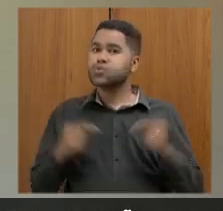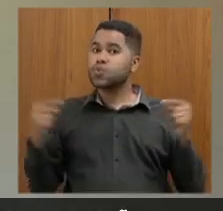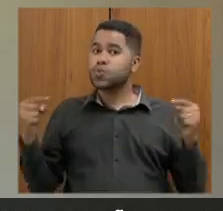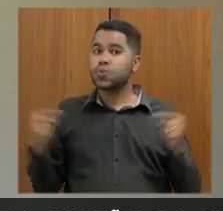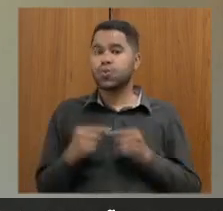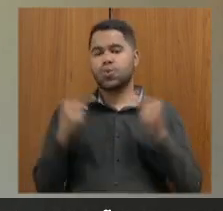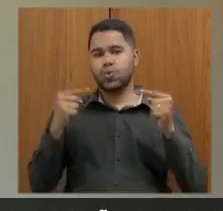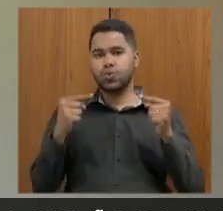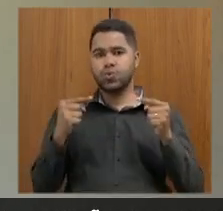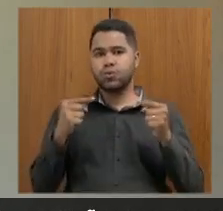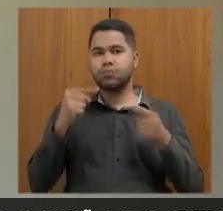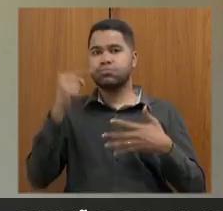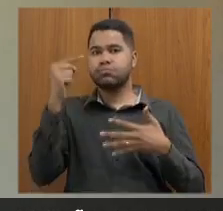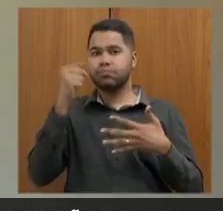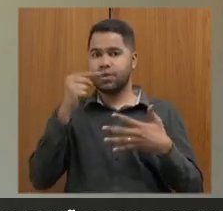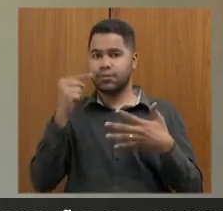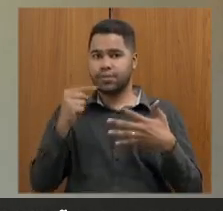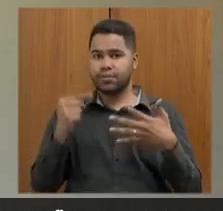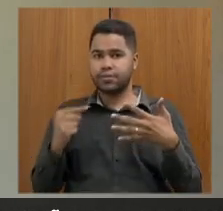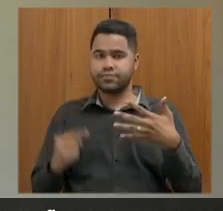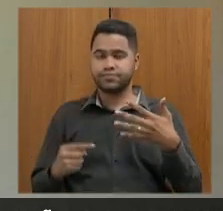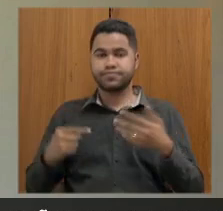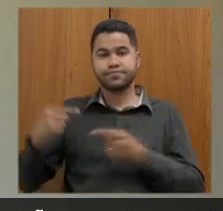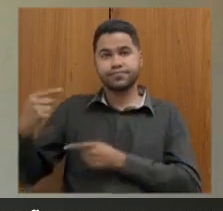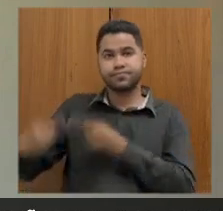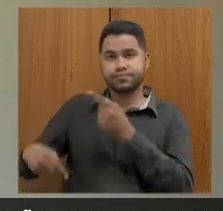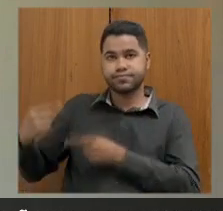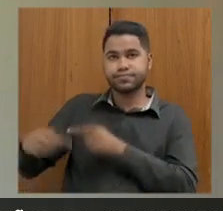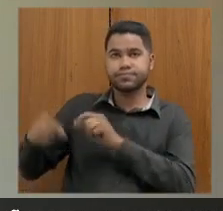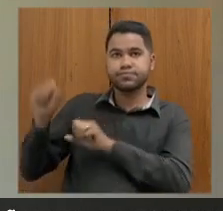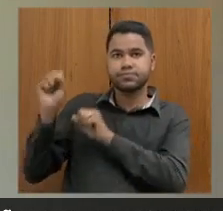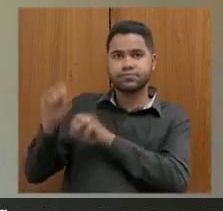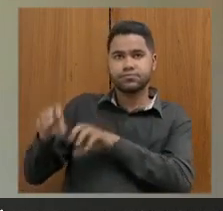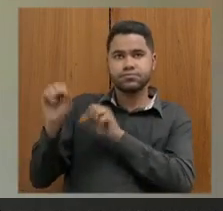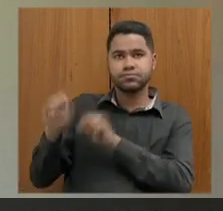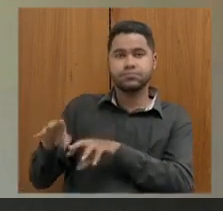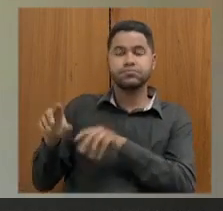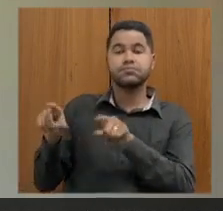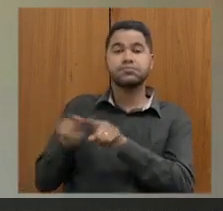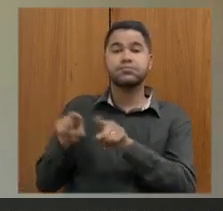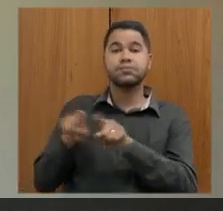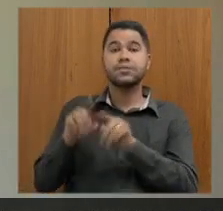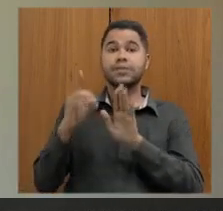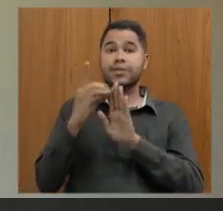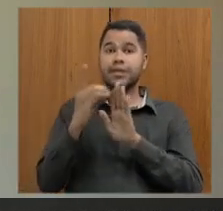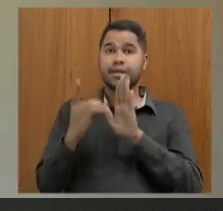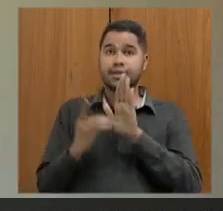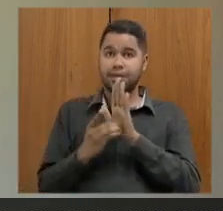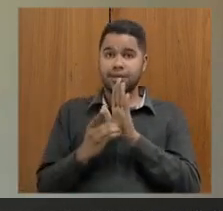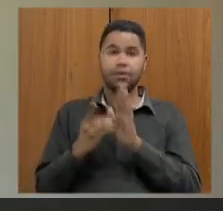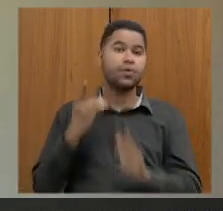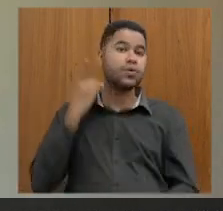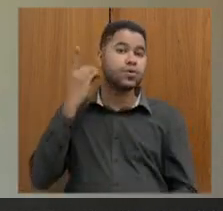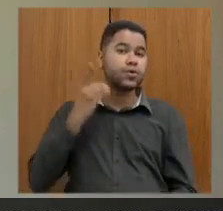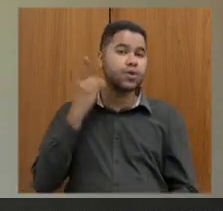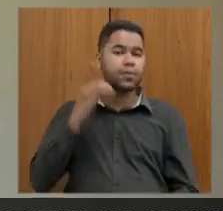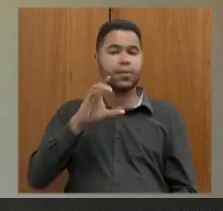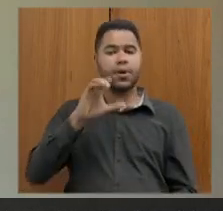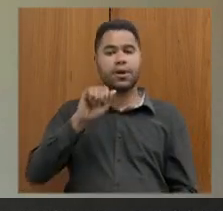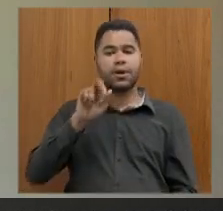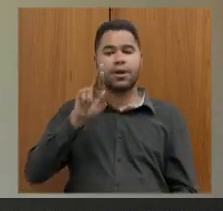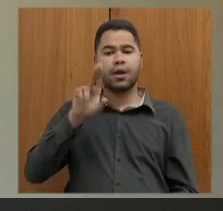ver com a questão da política de educação e com esse decreto que o deputado Carlos